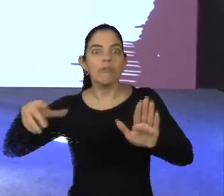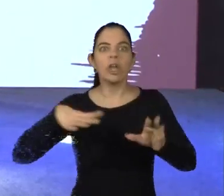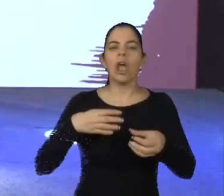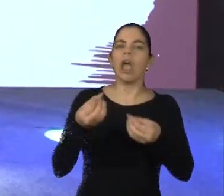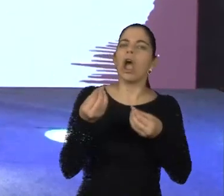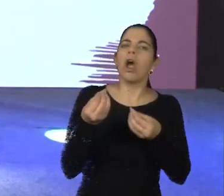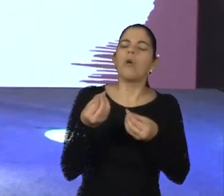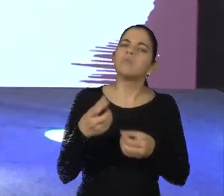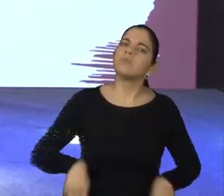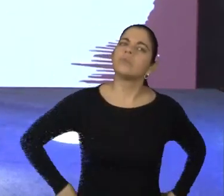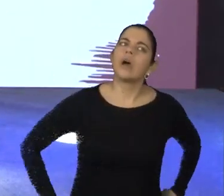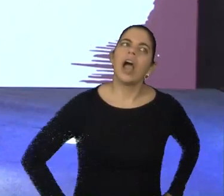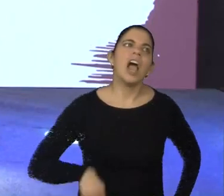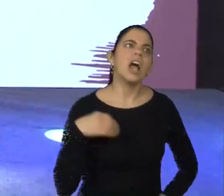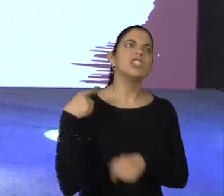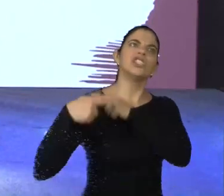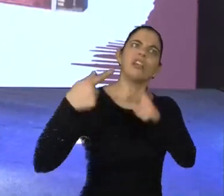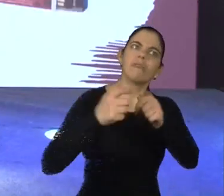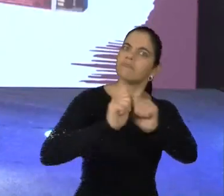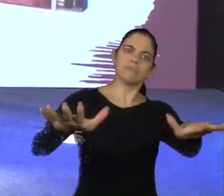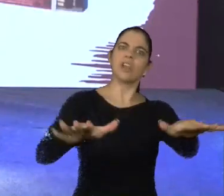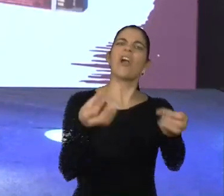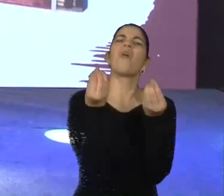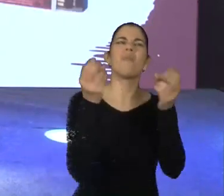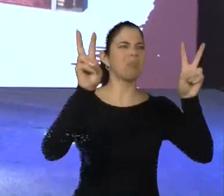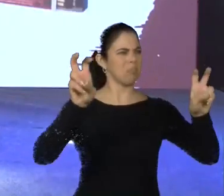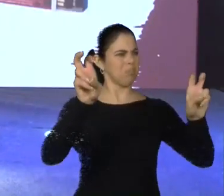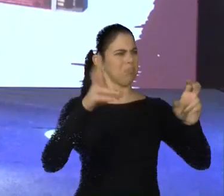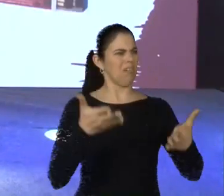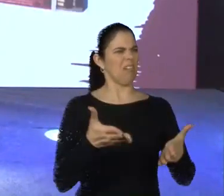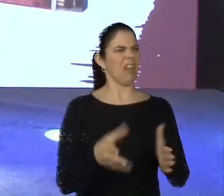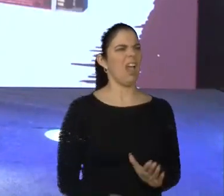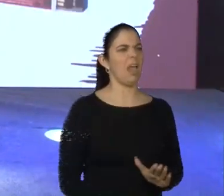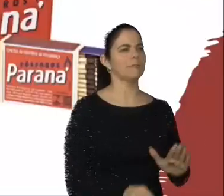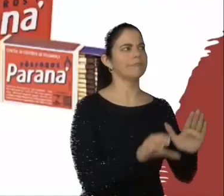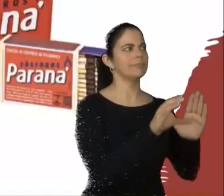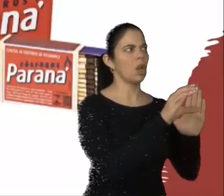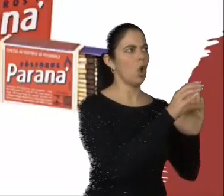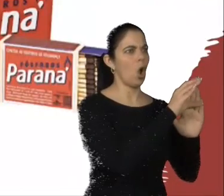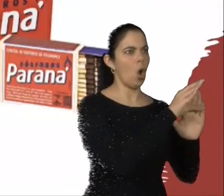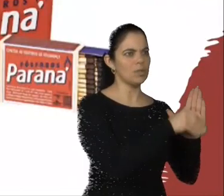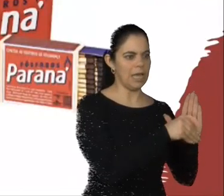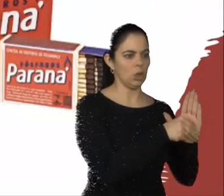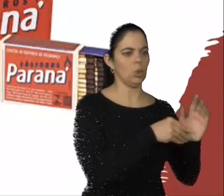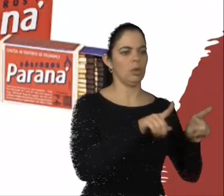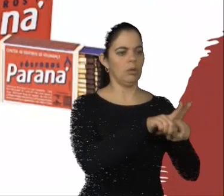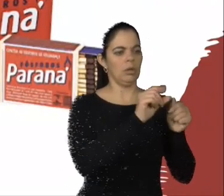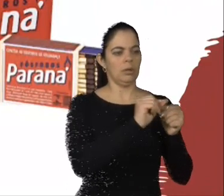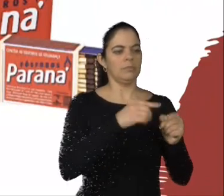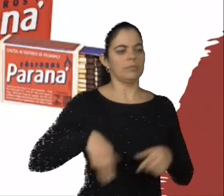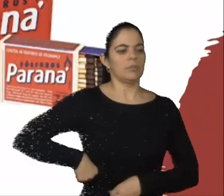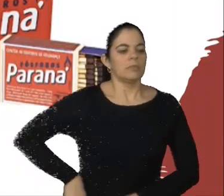que genética não é destino e falar de epigenética, vamos conceituar um pouquinho o que é genética? Genética, gente, é